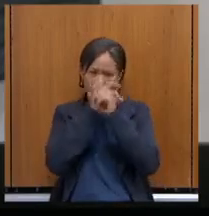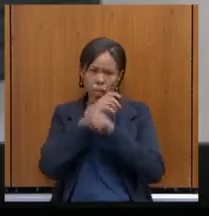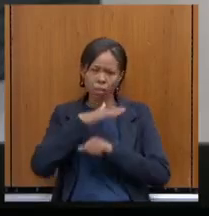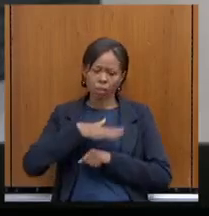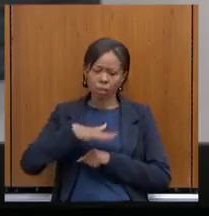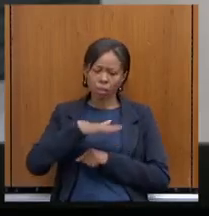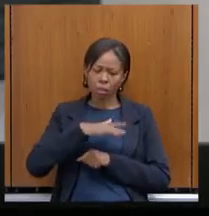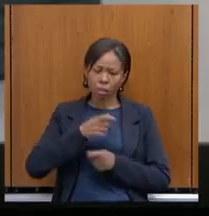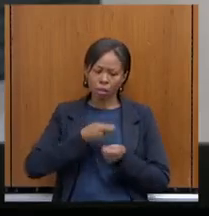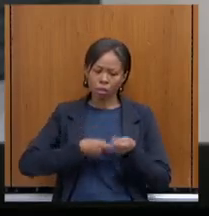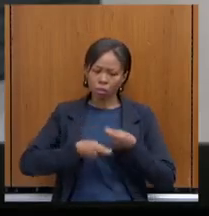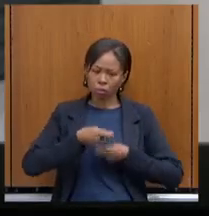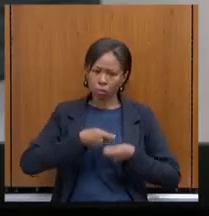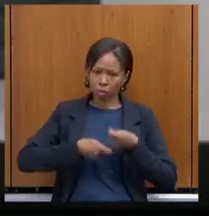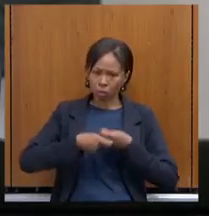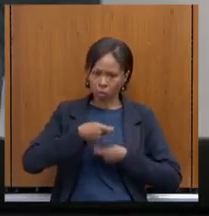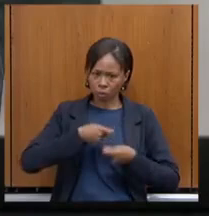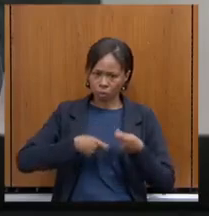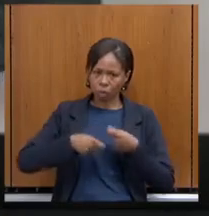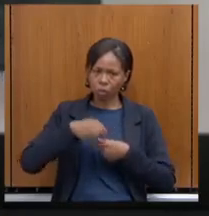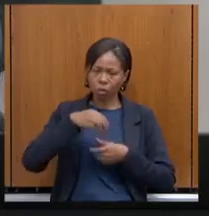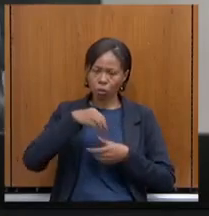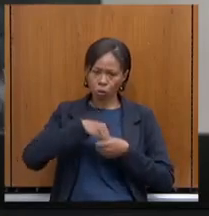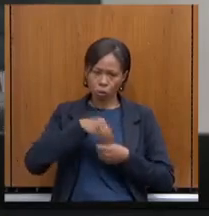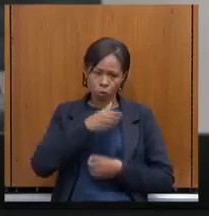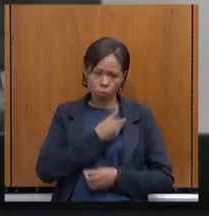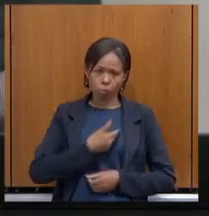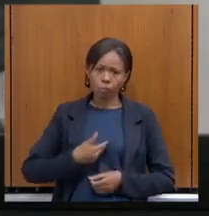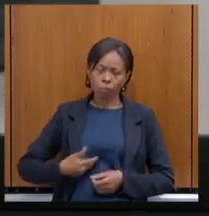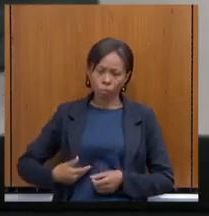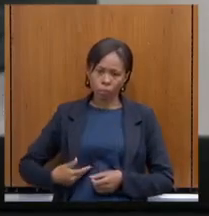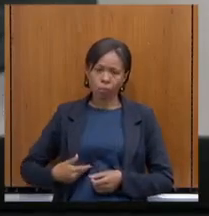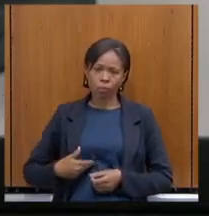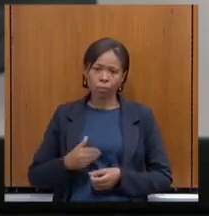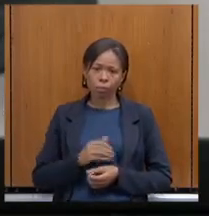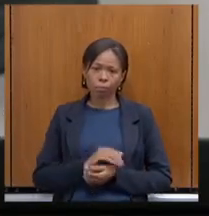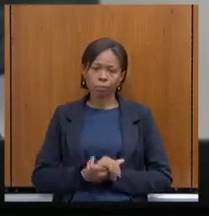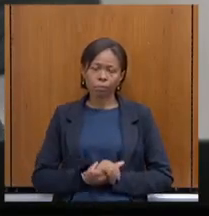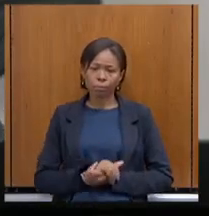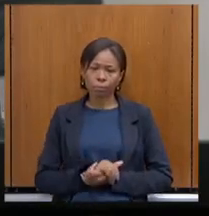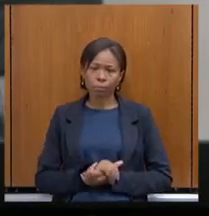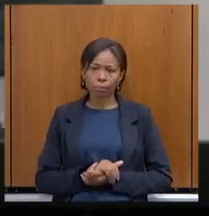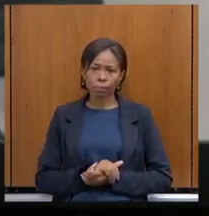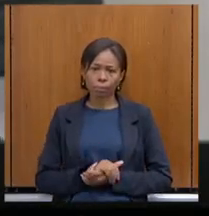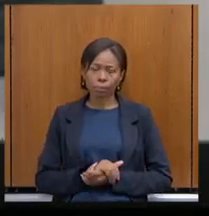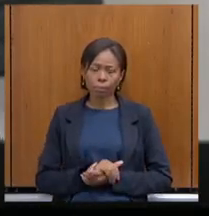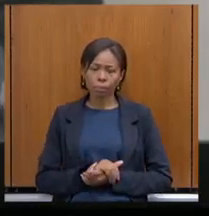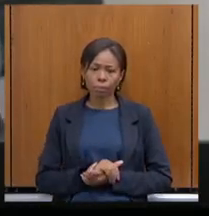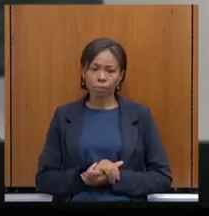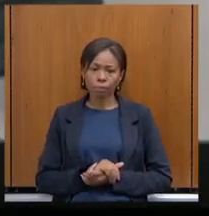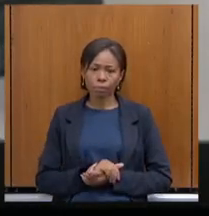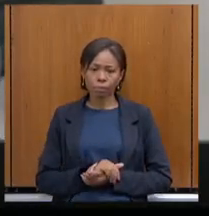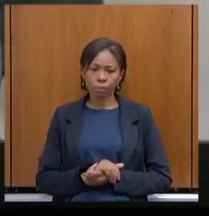do governo. E nós vamos colocar aqui